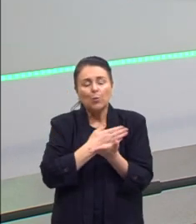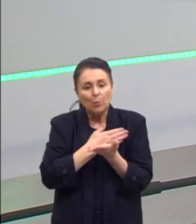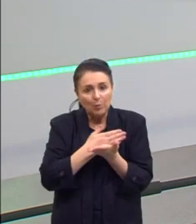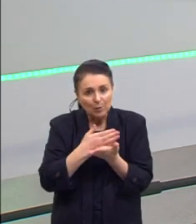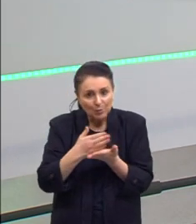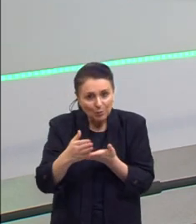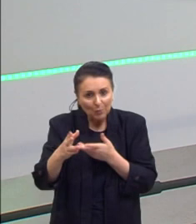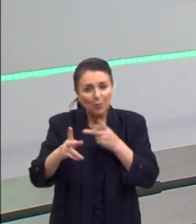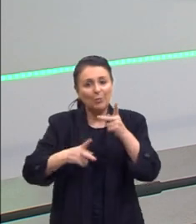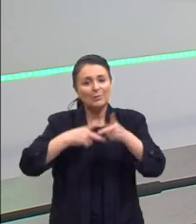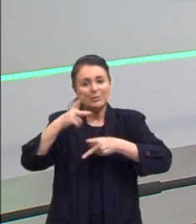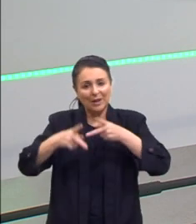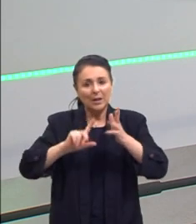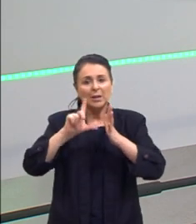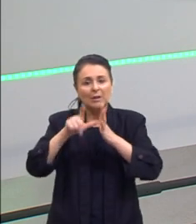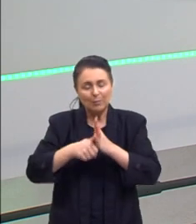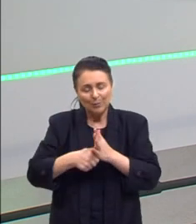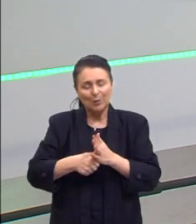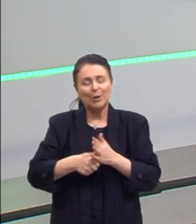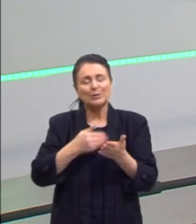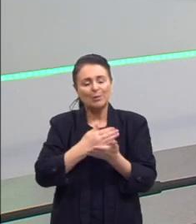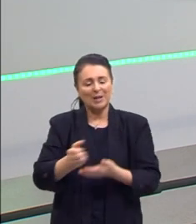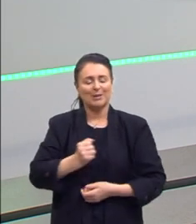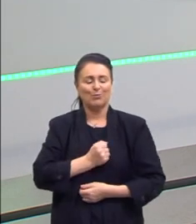acaba caindo numa ditadura.